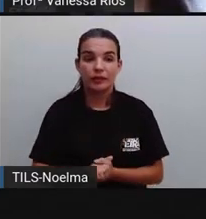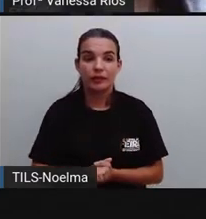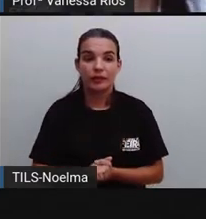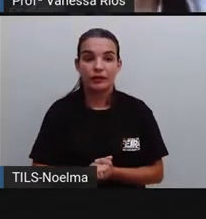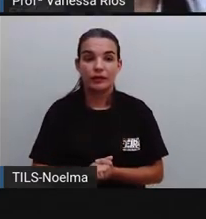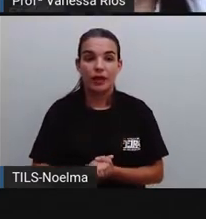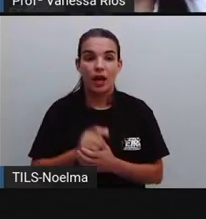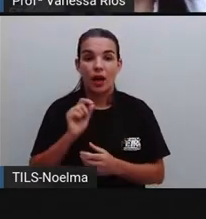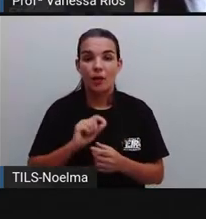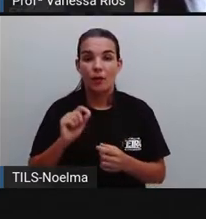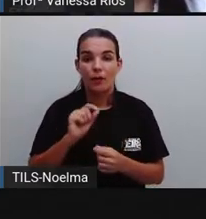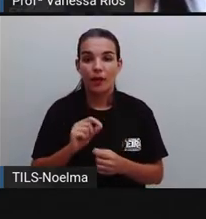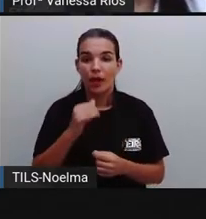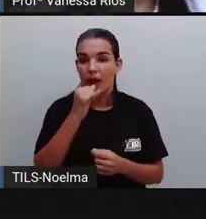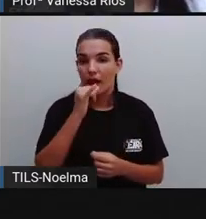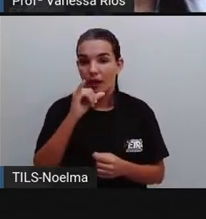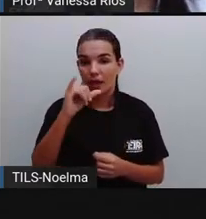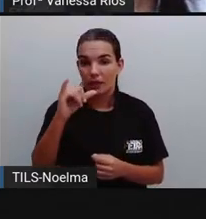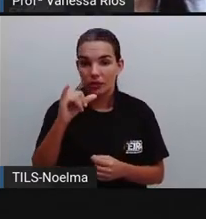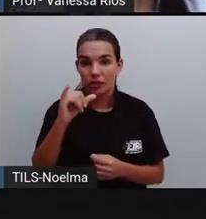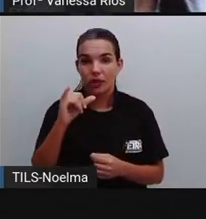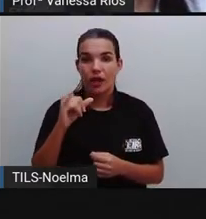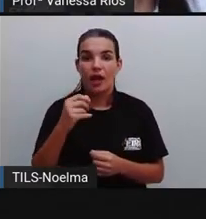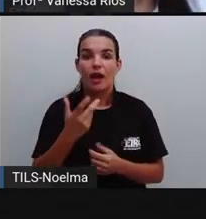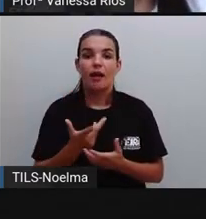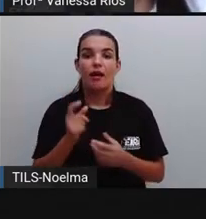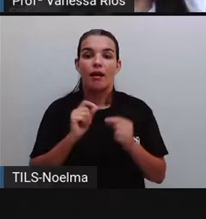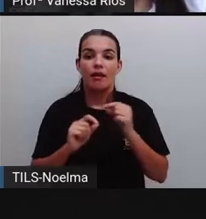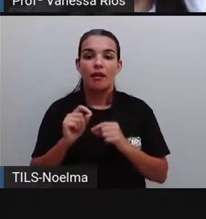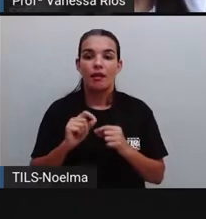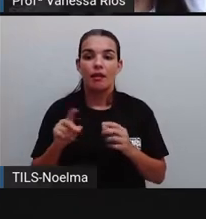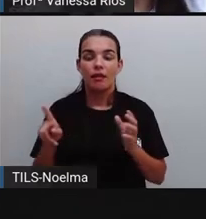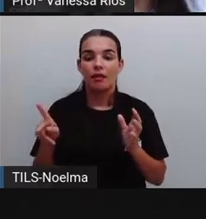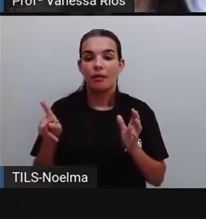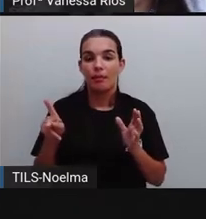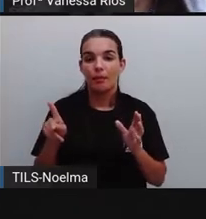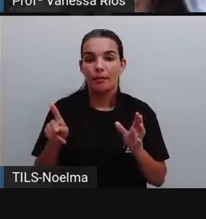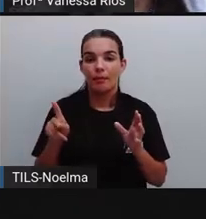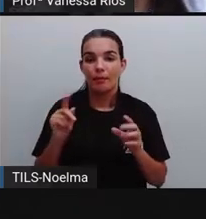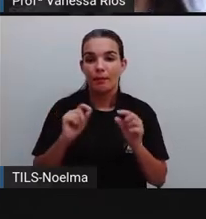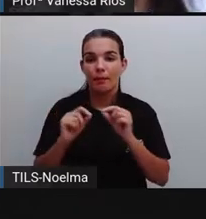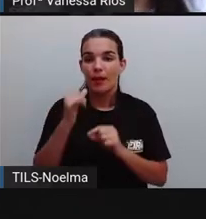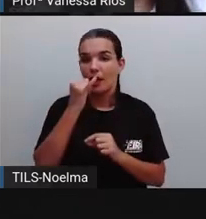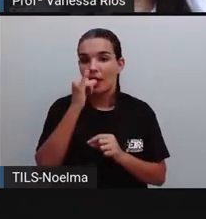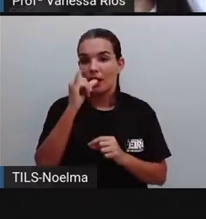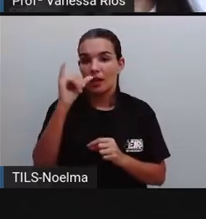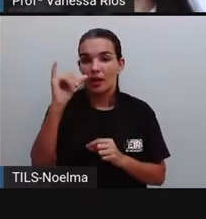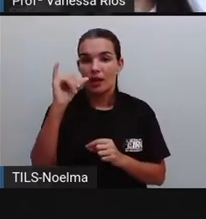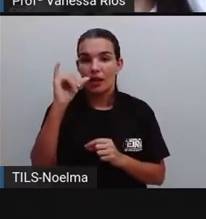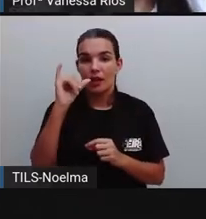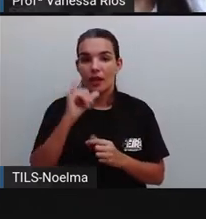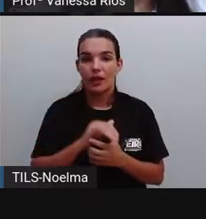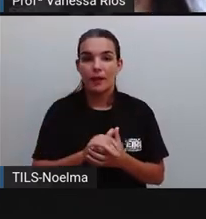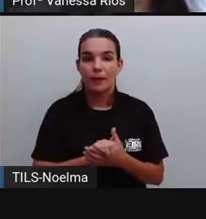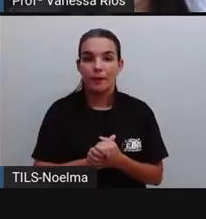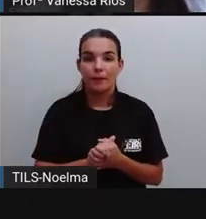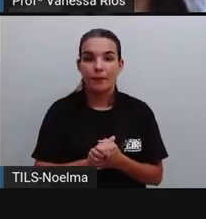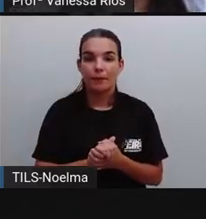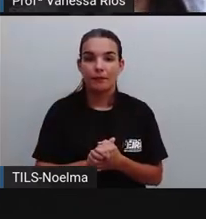em energia elétrica. Então, se pega a energia passada pelo sol, né? Através da sua